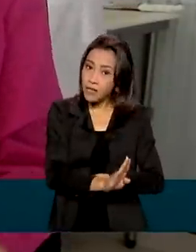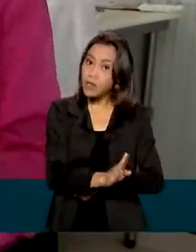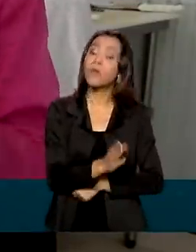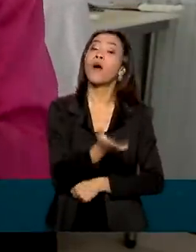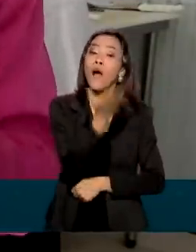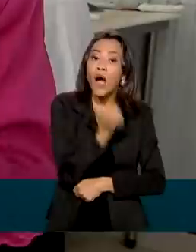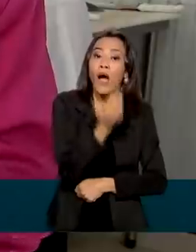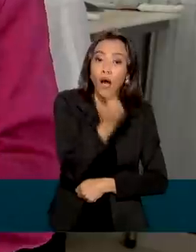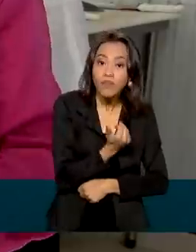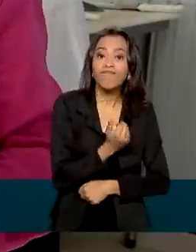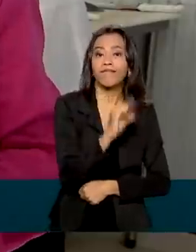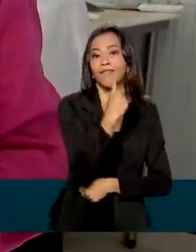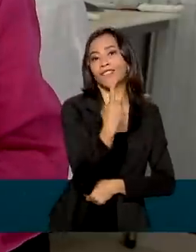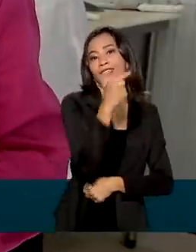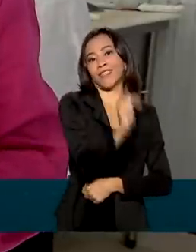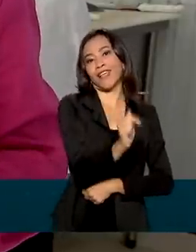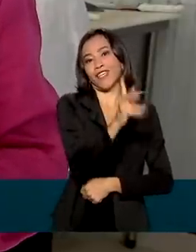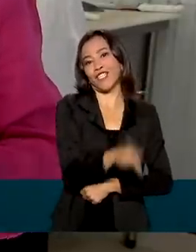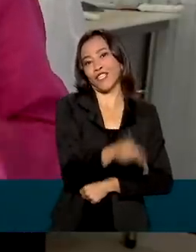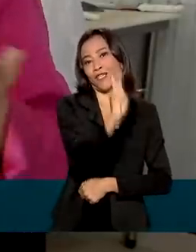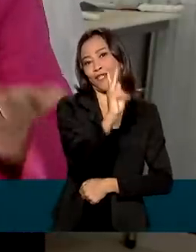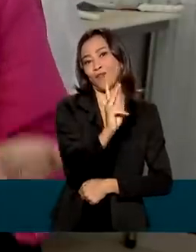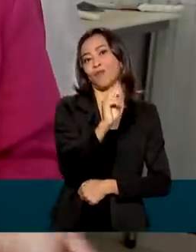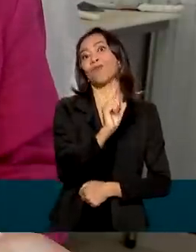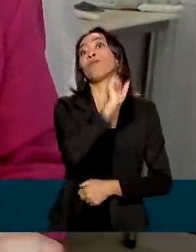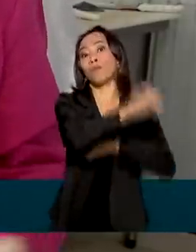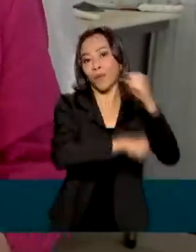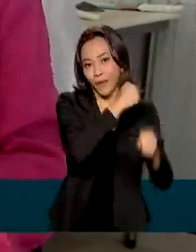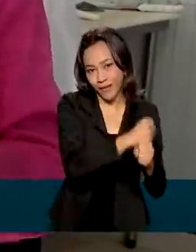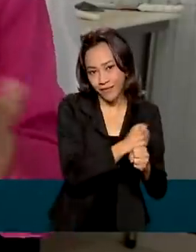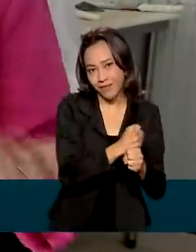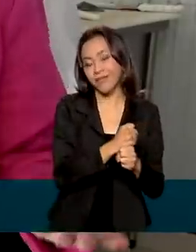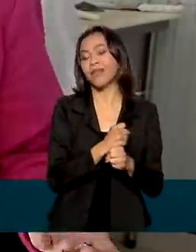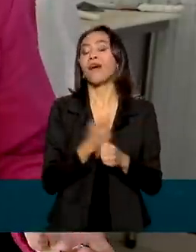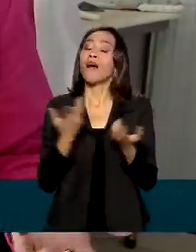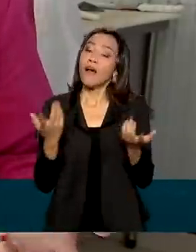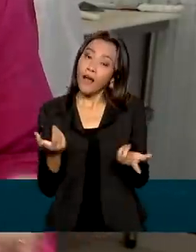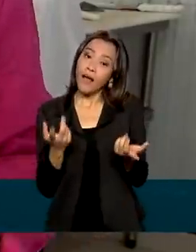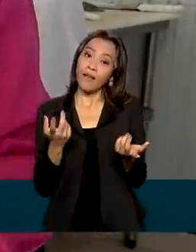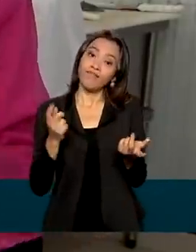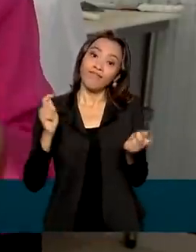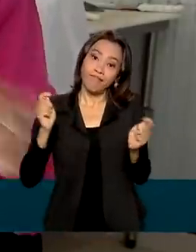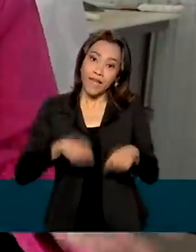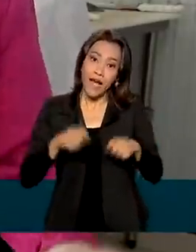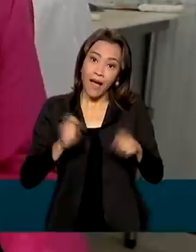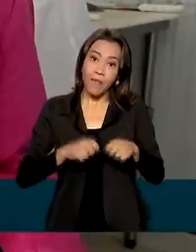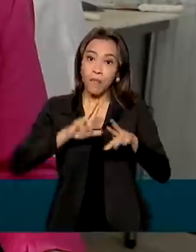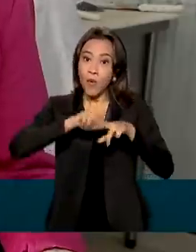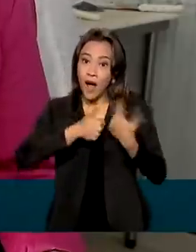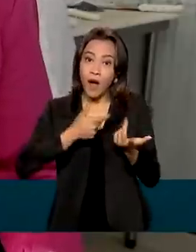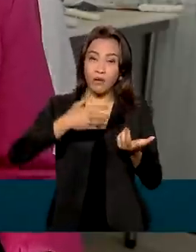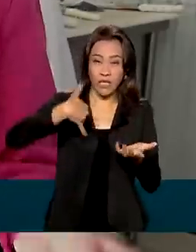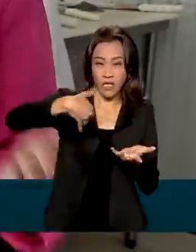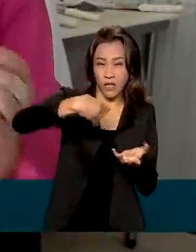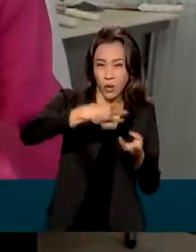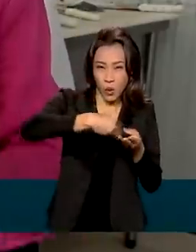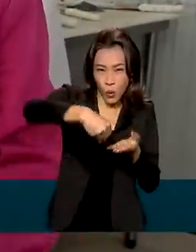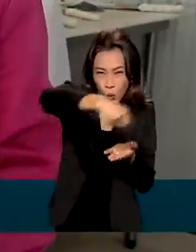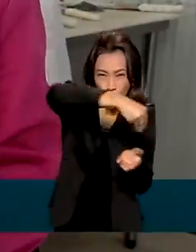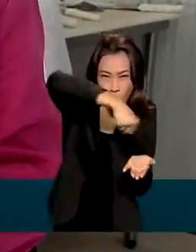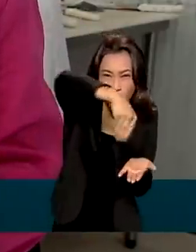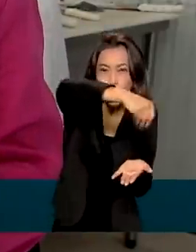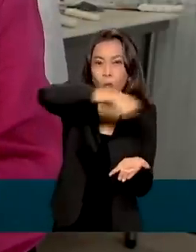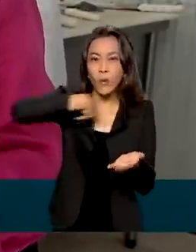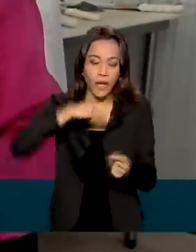em média, é de 17 quilos por ano. É possível que alguns equívocos quanto ao teor de gordura e a